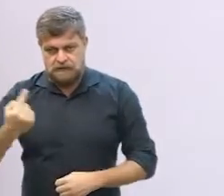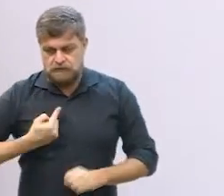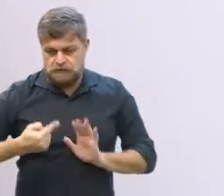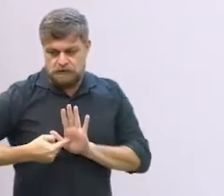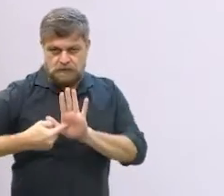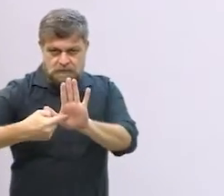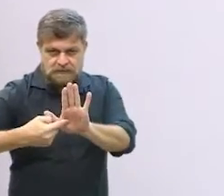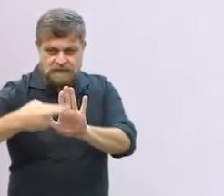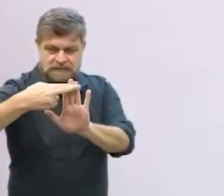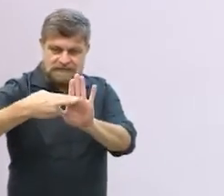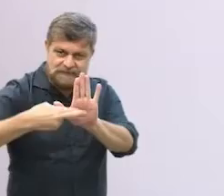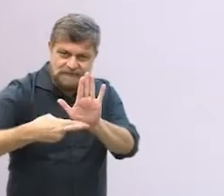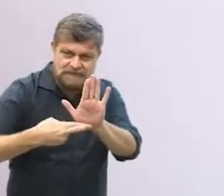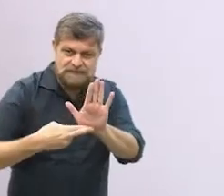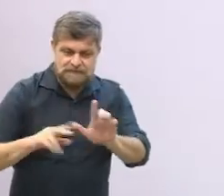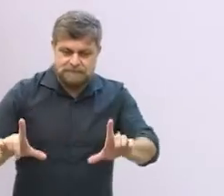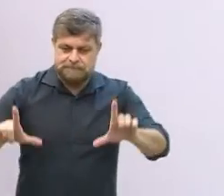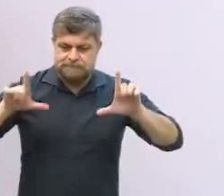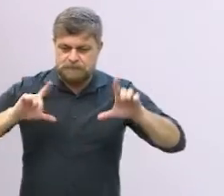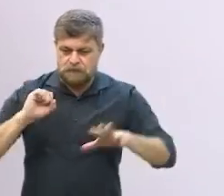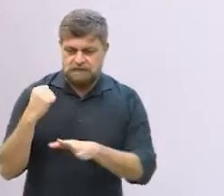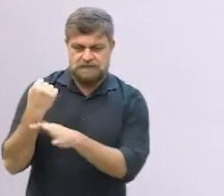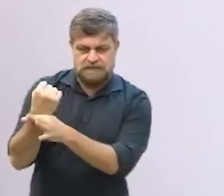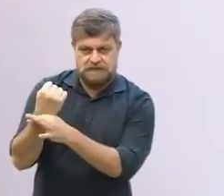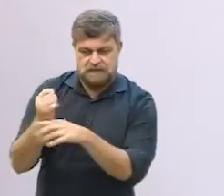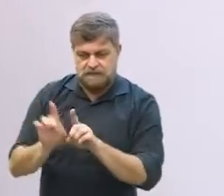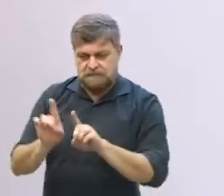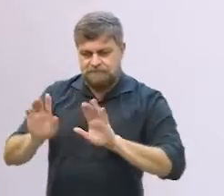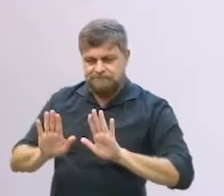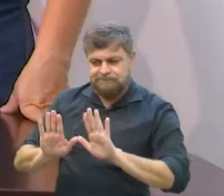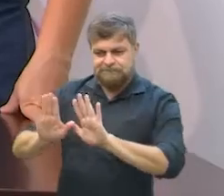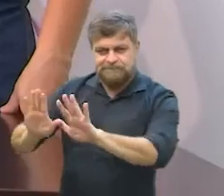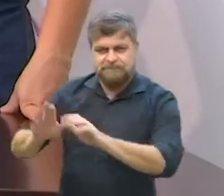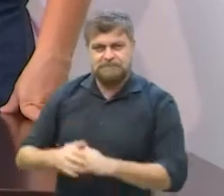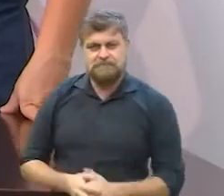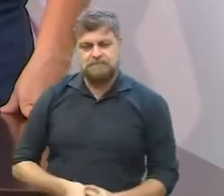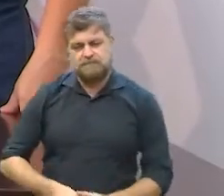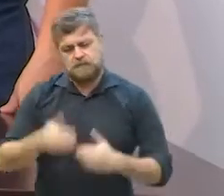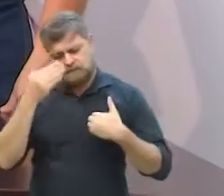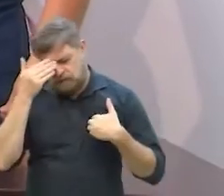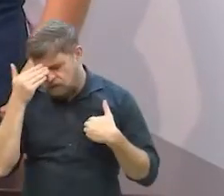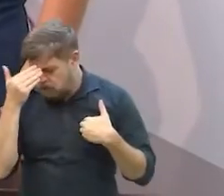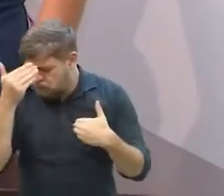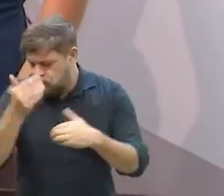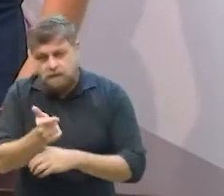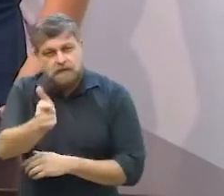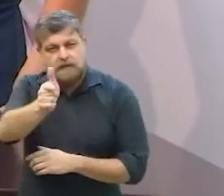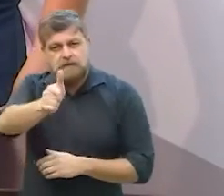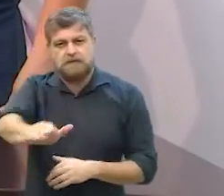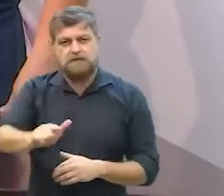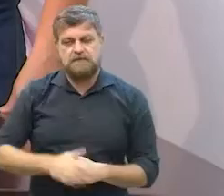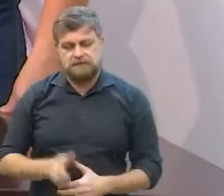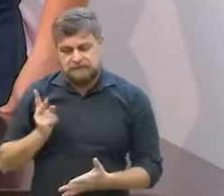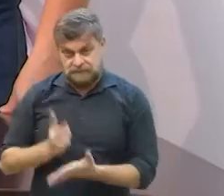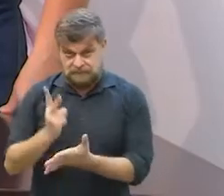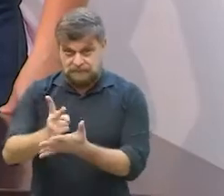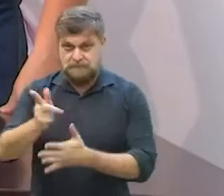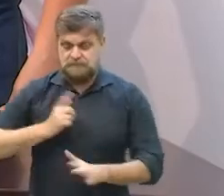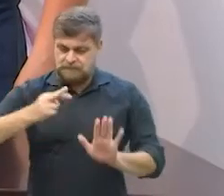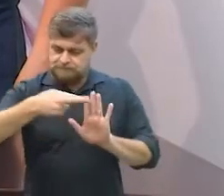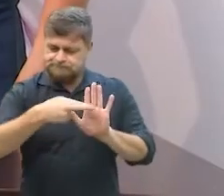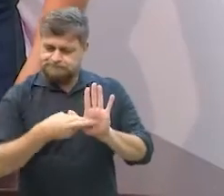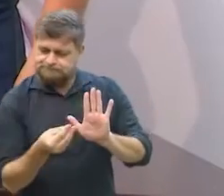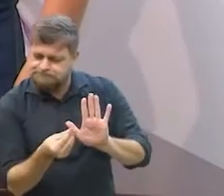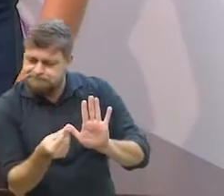proporcionar essa receita para vocês com toda a segurança e distanciamento necessário muito obrigado mais uma vez sempre que tiver